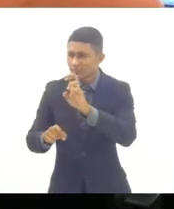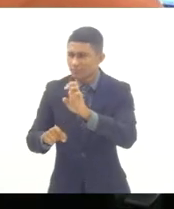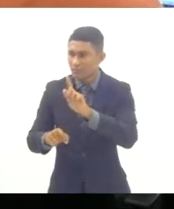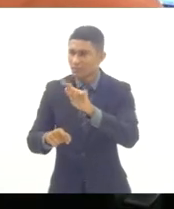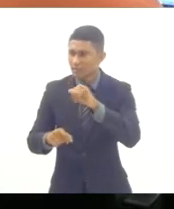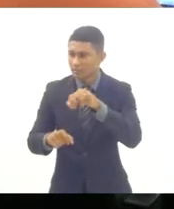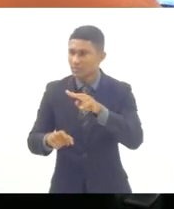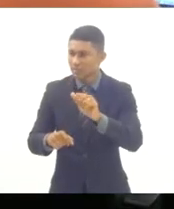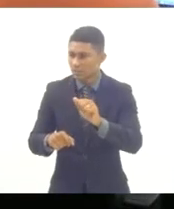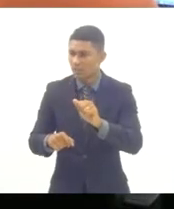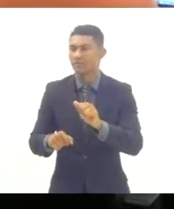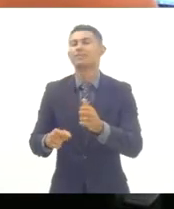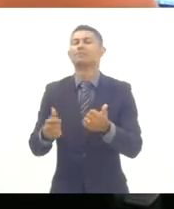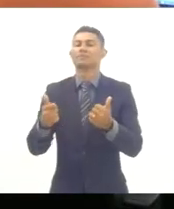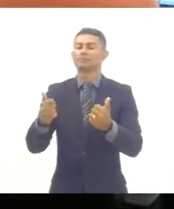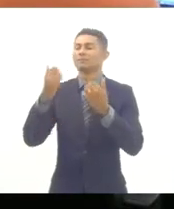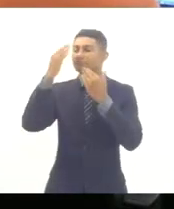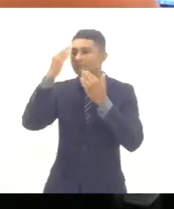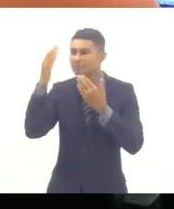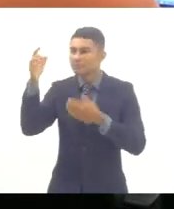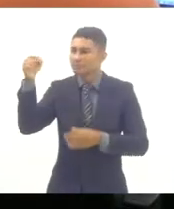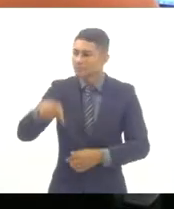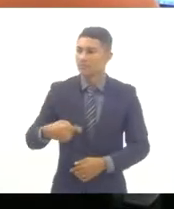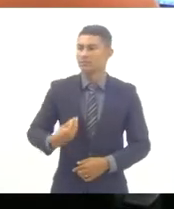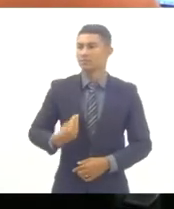Regina, muito obrigado pela presença.